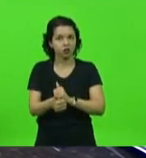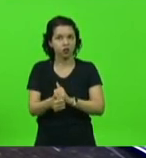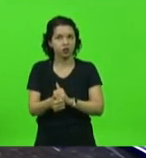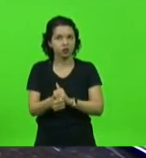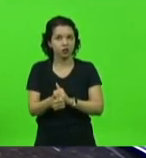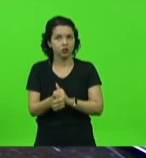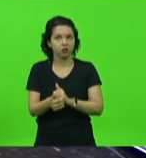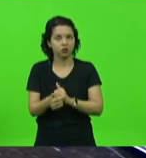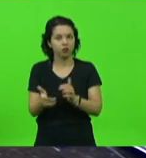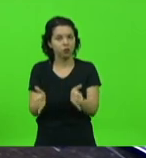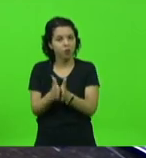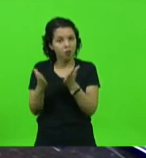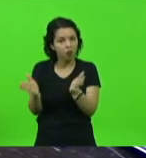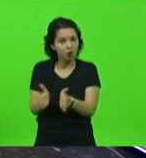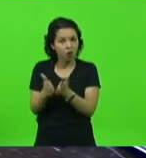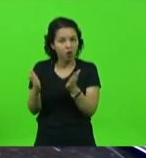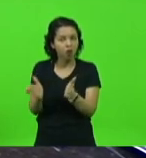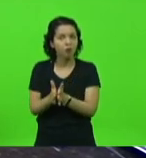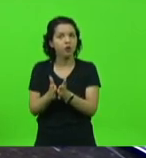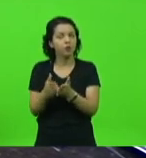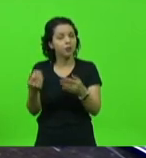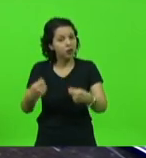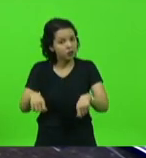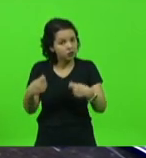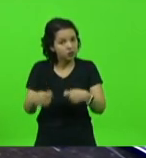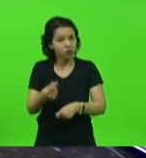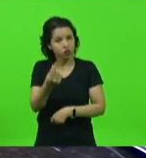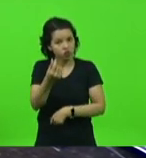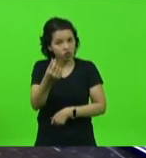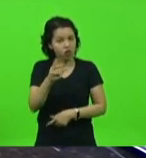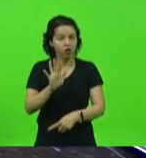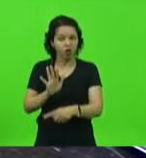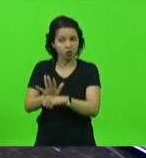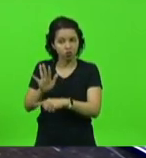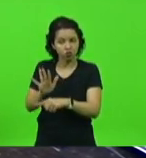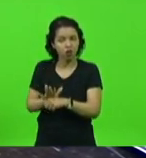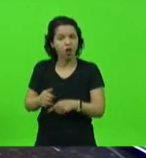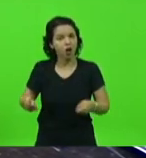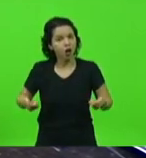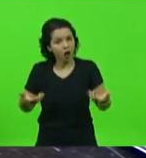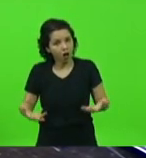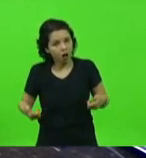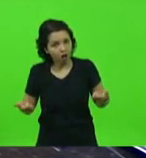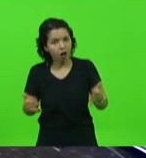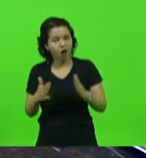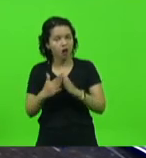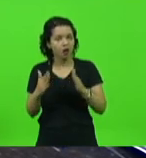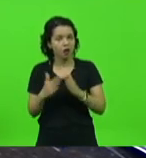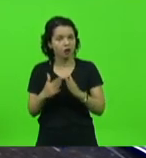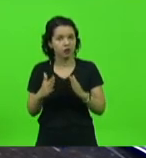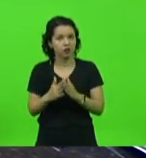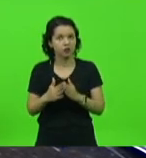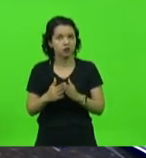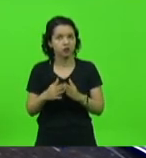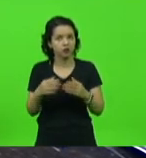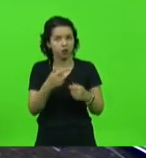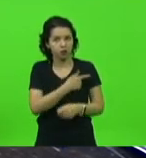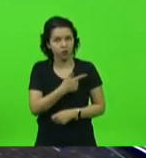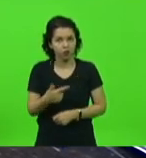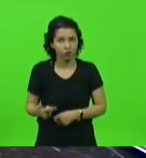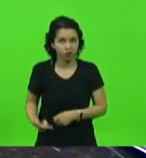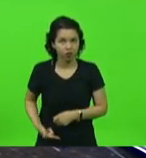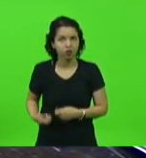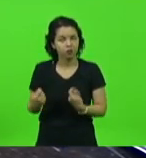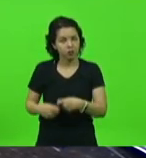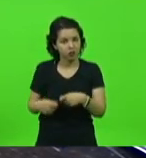carentes, que contavam com esse valor para ajudar nos gastos de casa. Então, no mínimo, o governo deveria